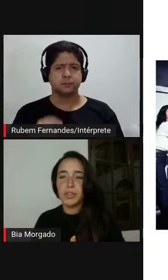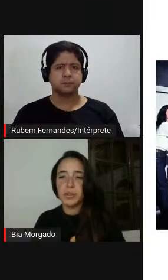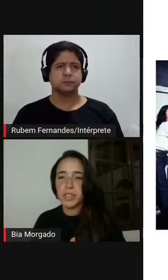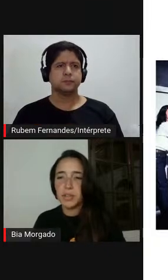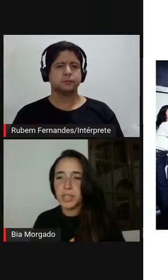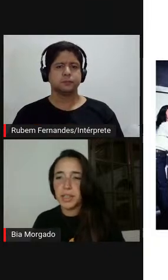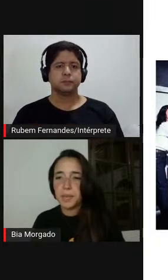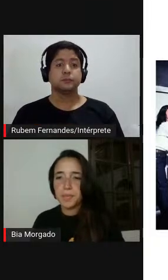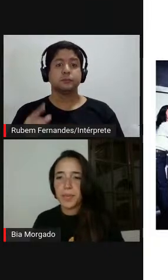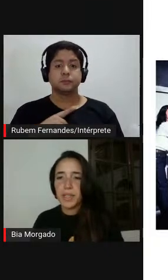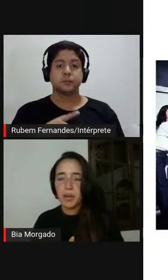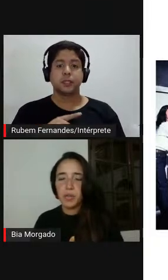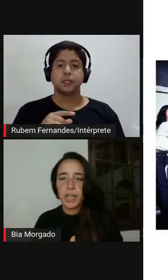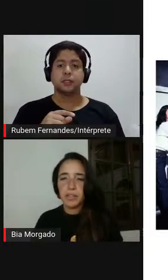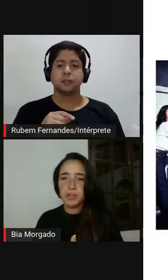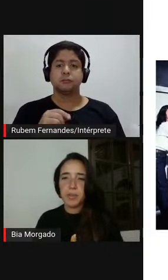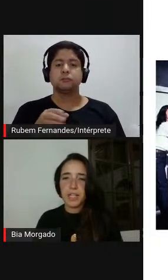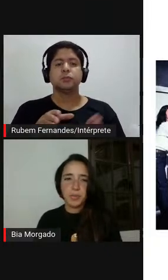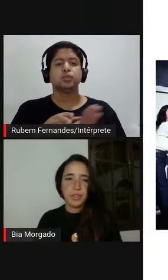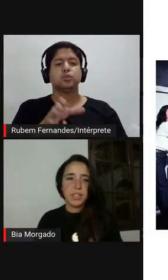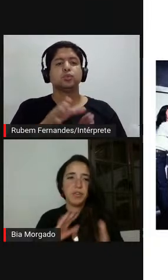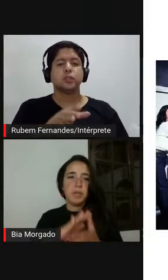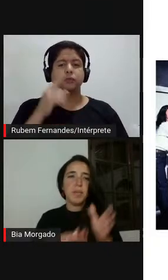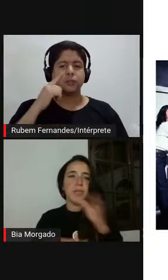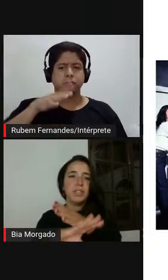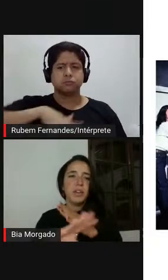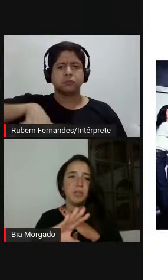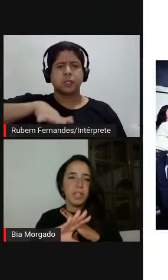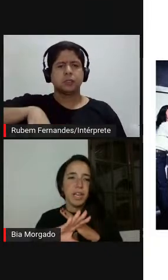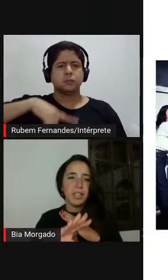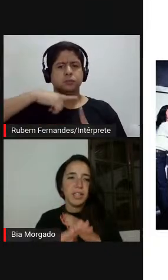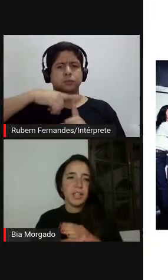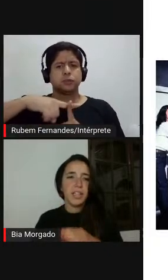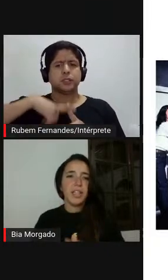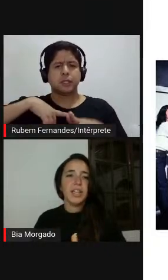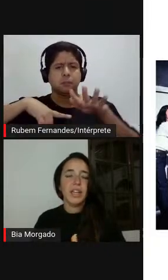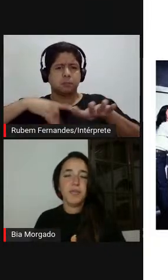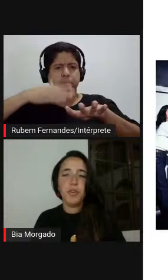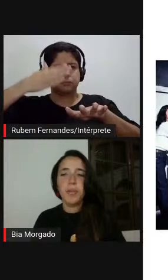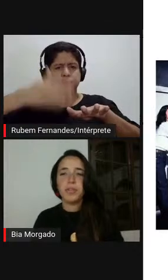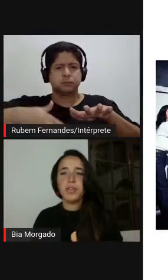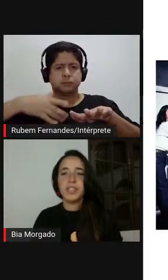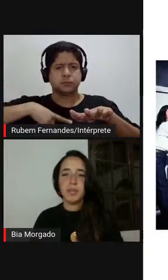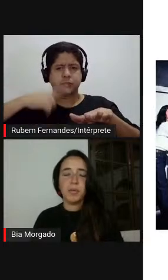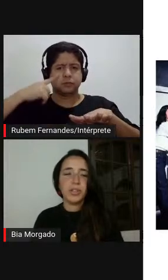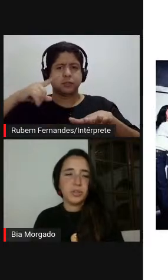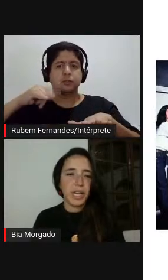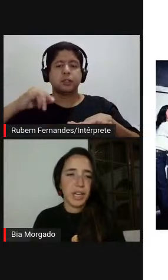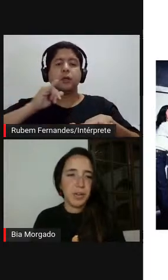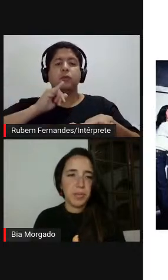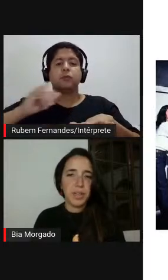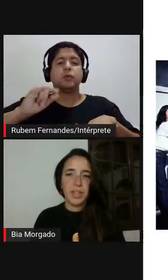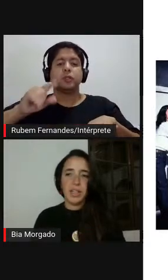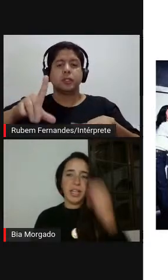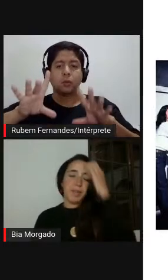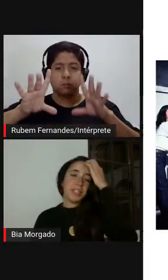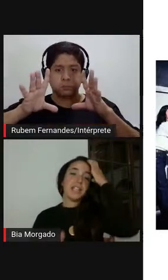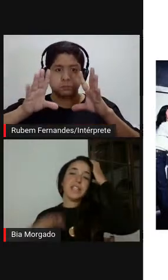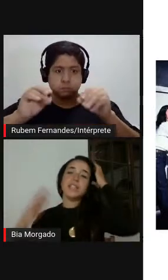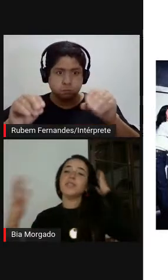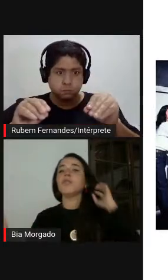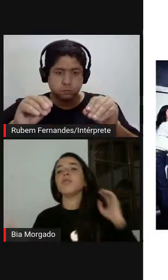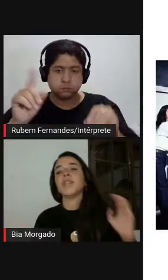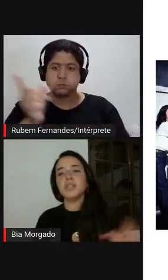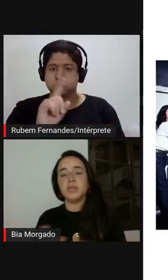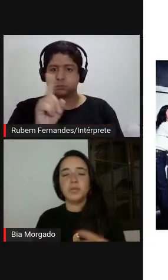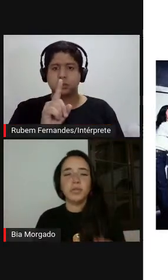uma instrução, né, que é colocada no espaço positivo com uma mãozinha cortada, informando que você não pode tocar na obra, apesar